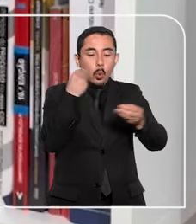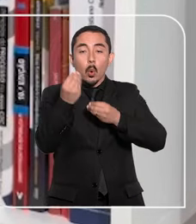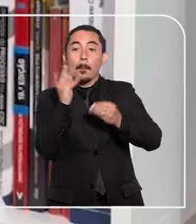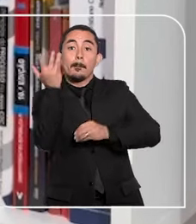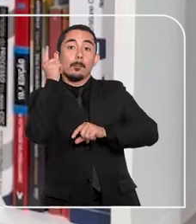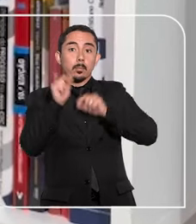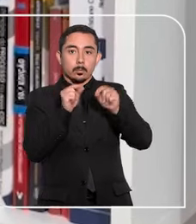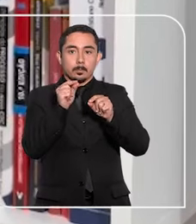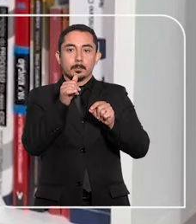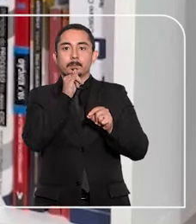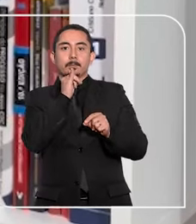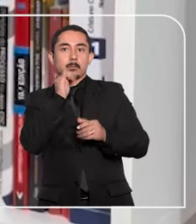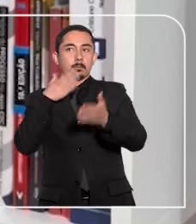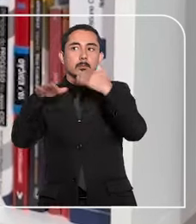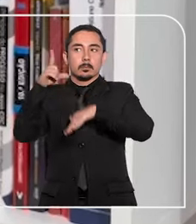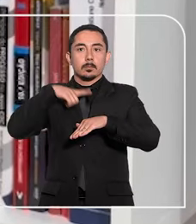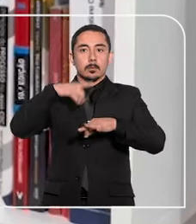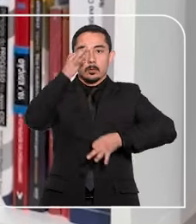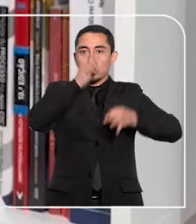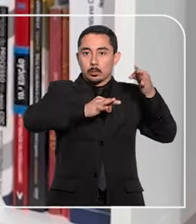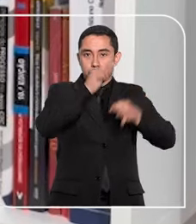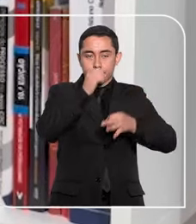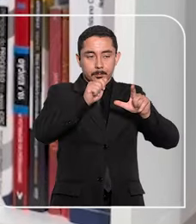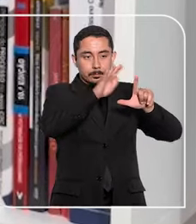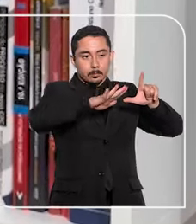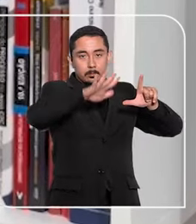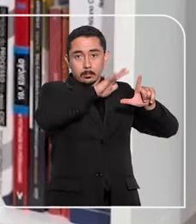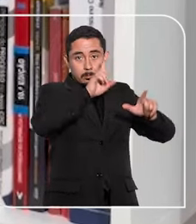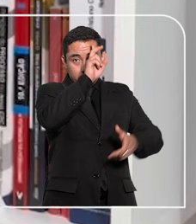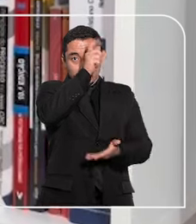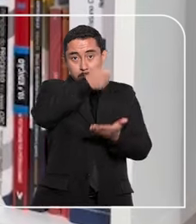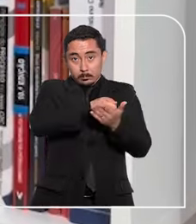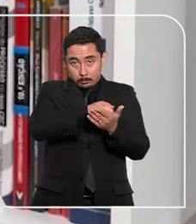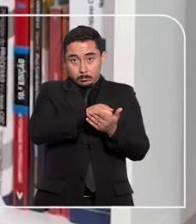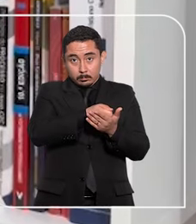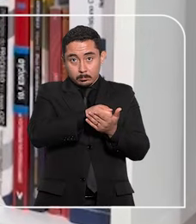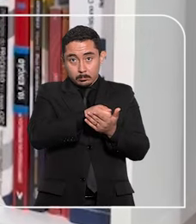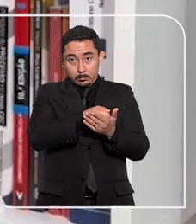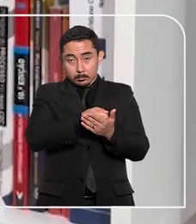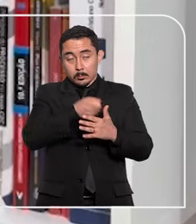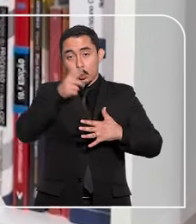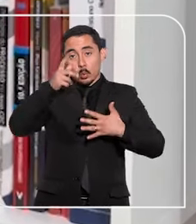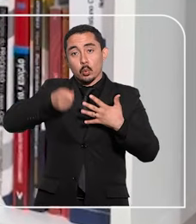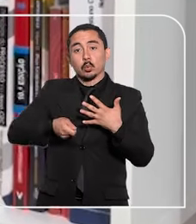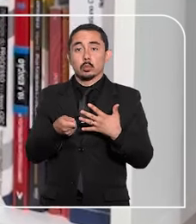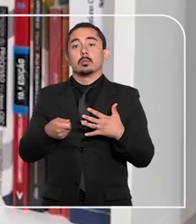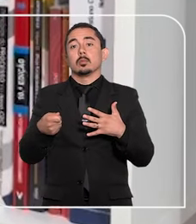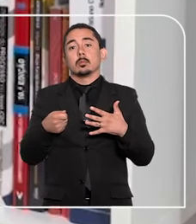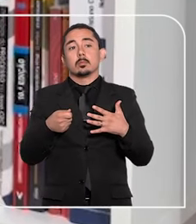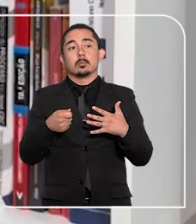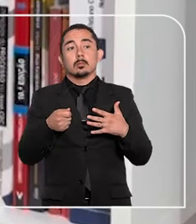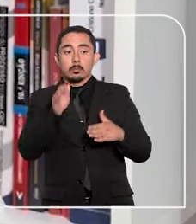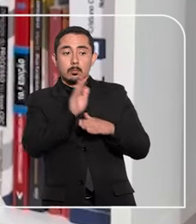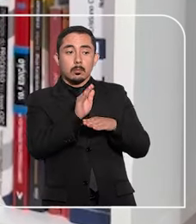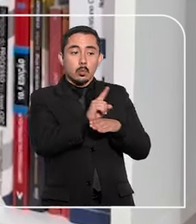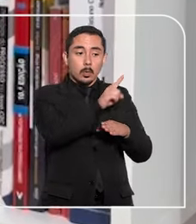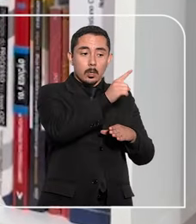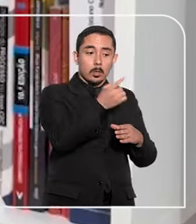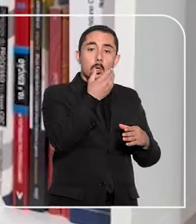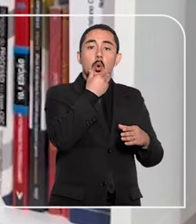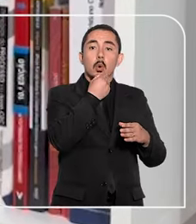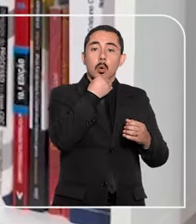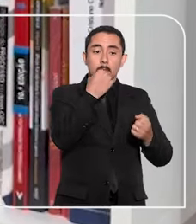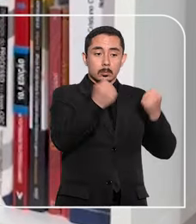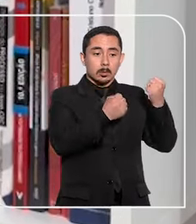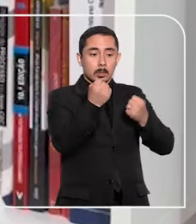Por exemplo, já tivemos julgamentos em que a plataforma foi condenada em razão do motorista do